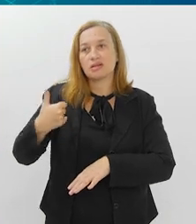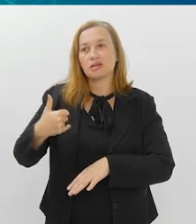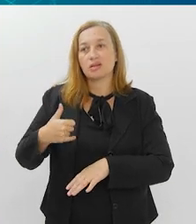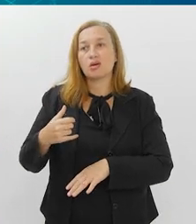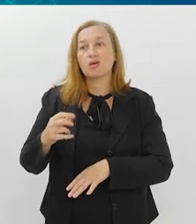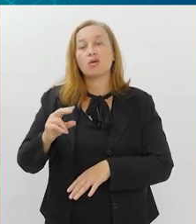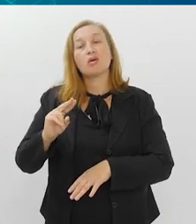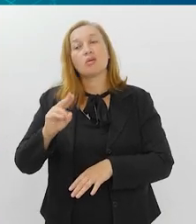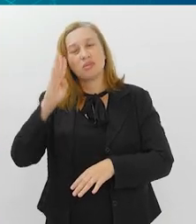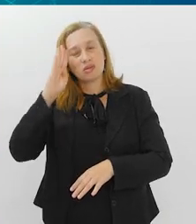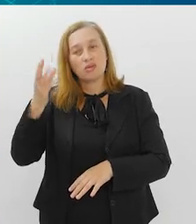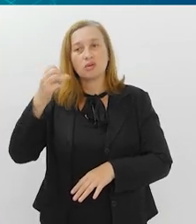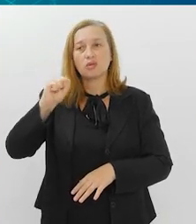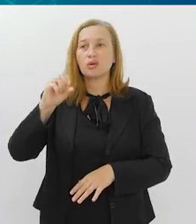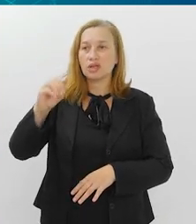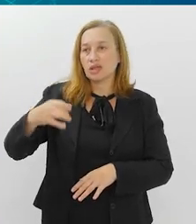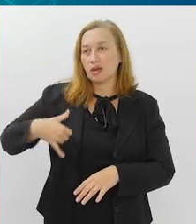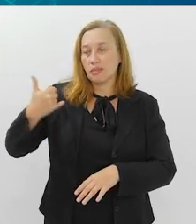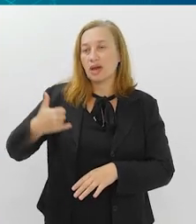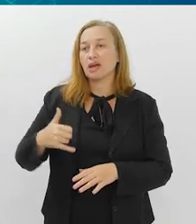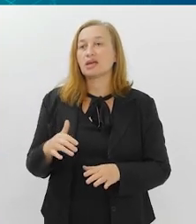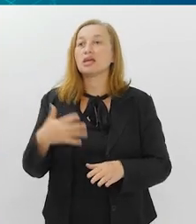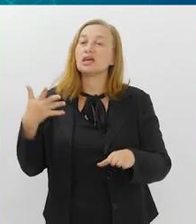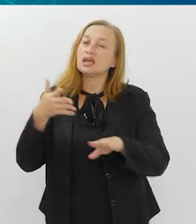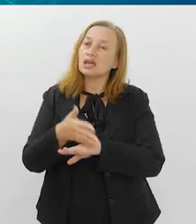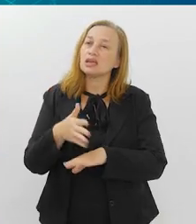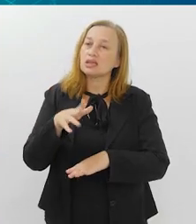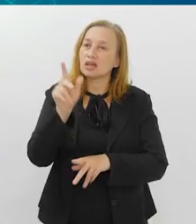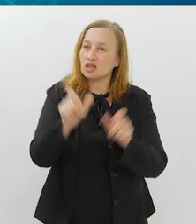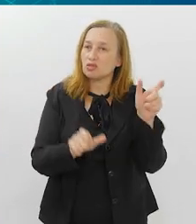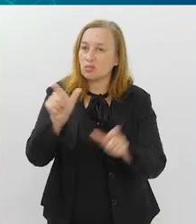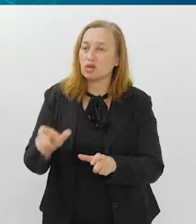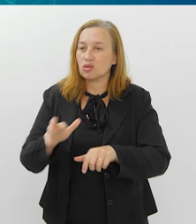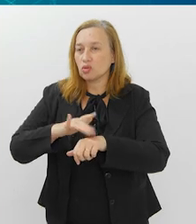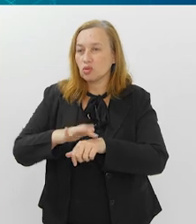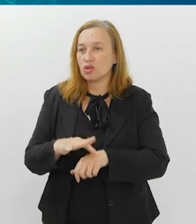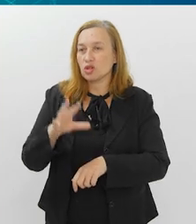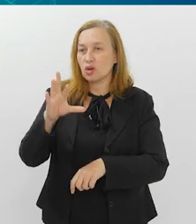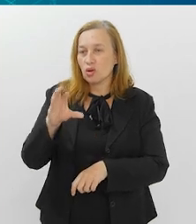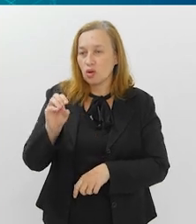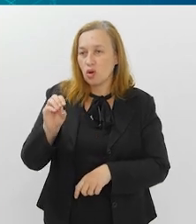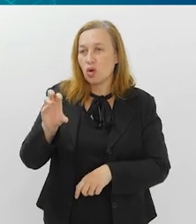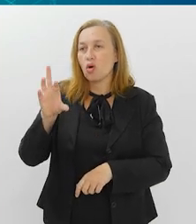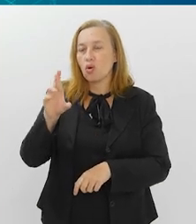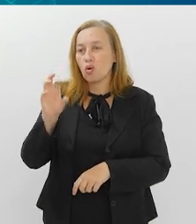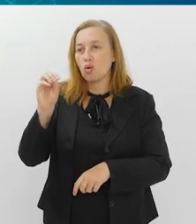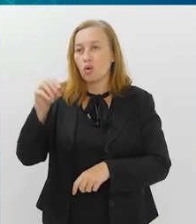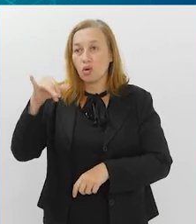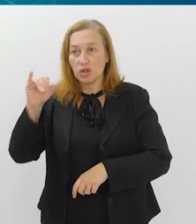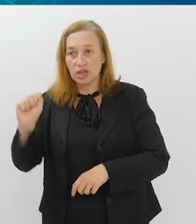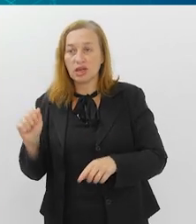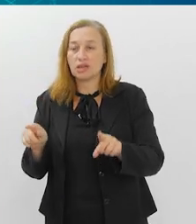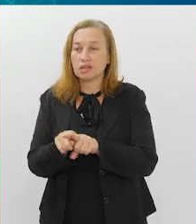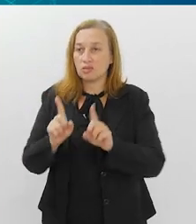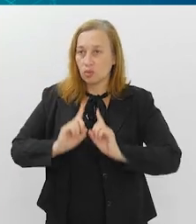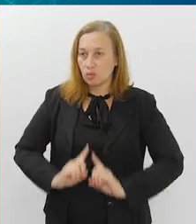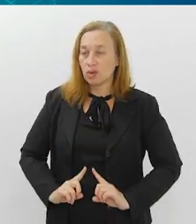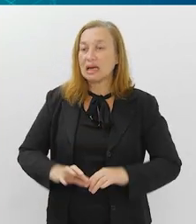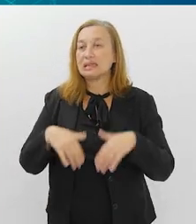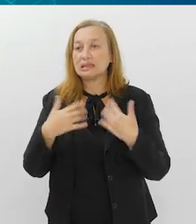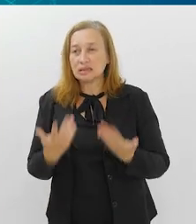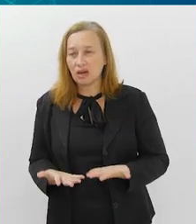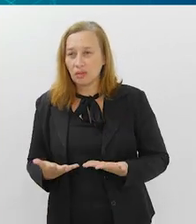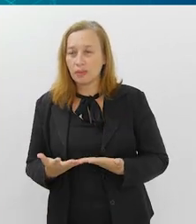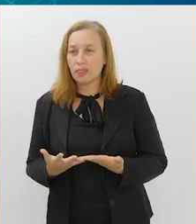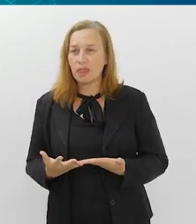principalmente os maiores de 80. E entram as pessoas com doença crônica, imunodeprimidas. Então,